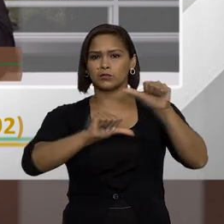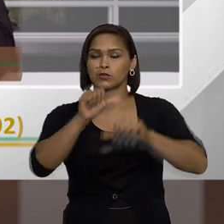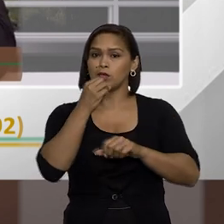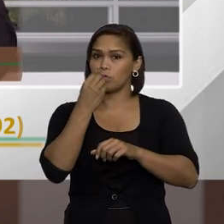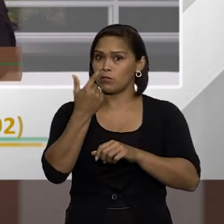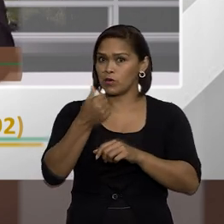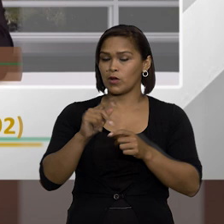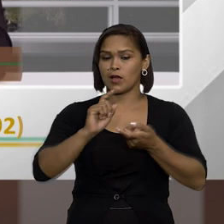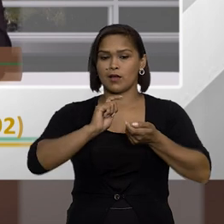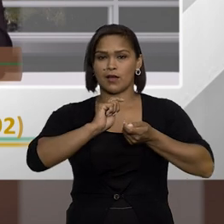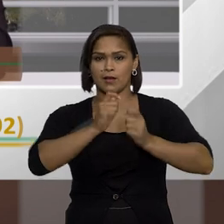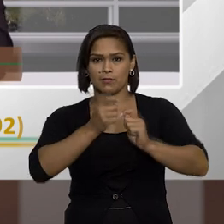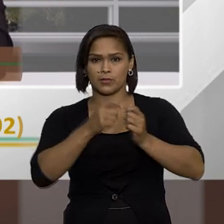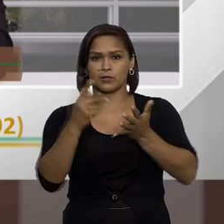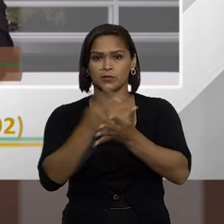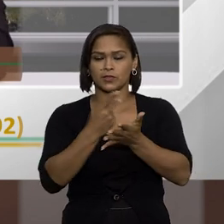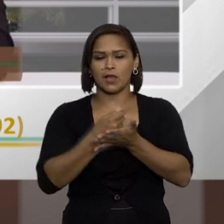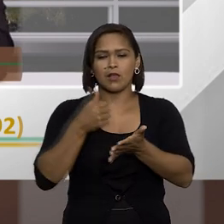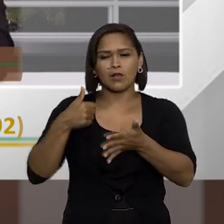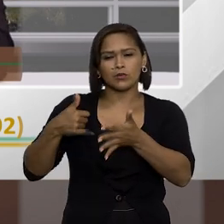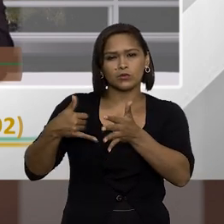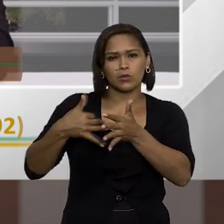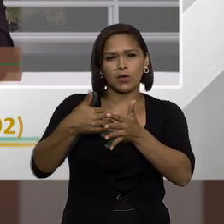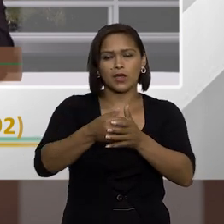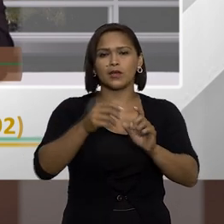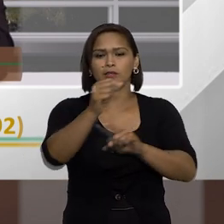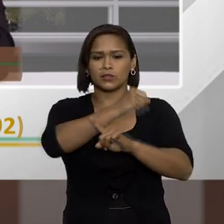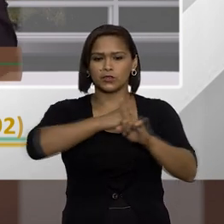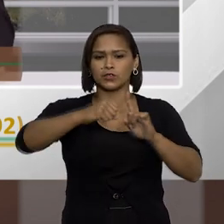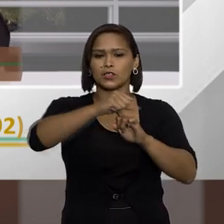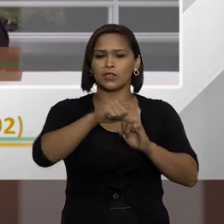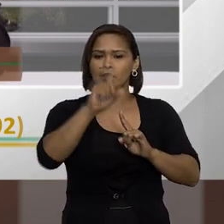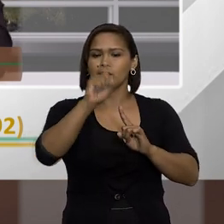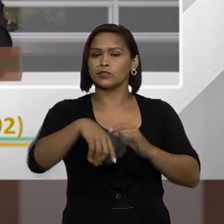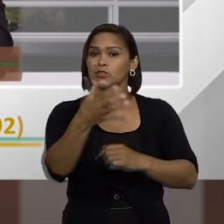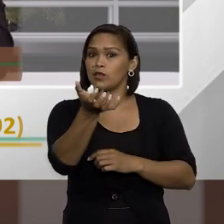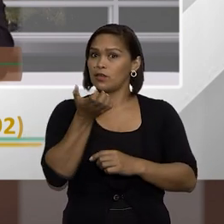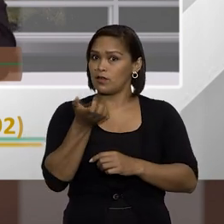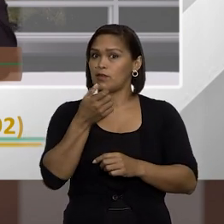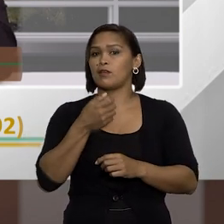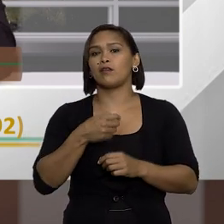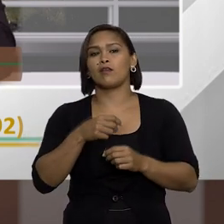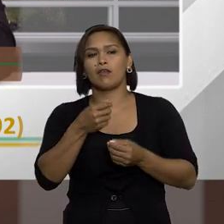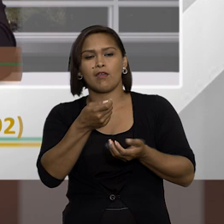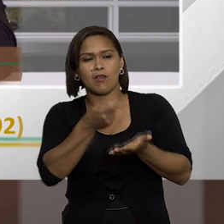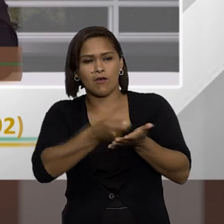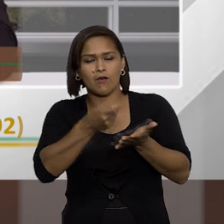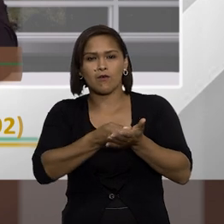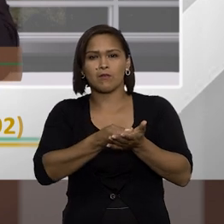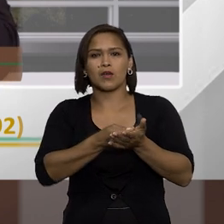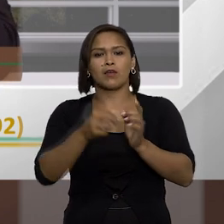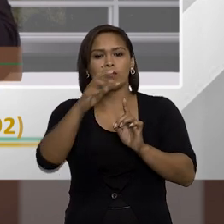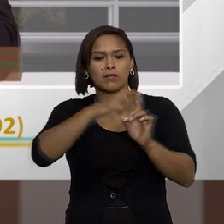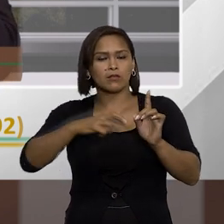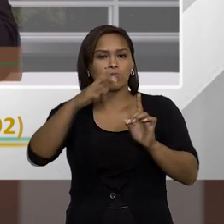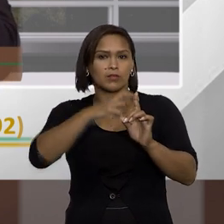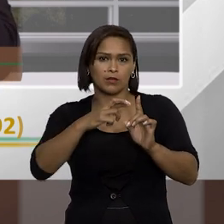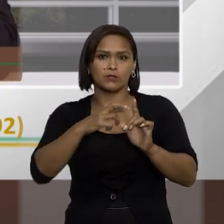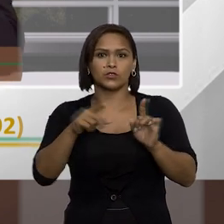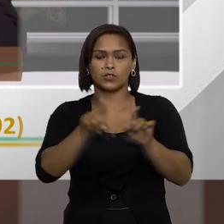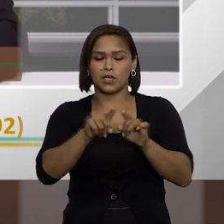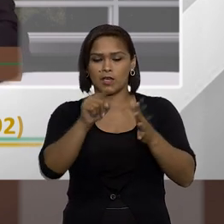porque realmente a improbidade é uma conduta que cada vez mais a sociedade exige do poder público uma cobrança muito incisiva